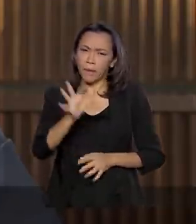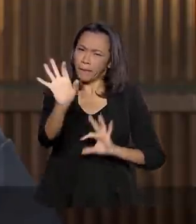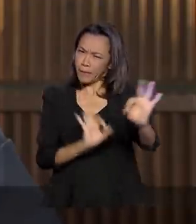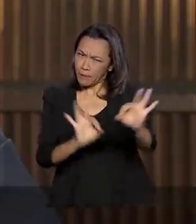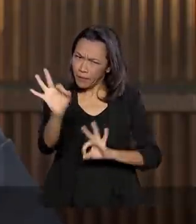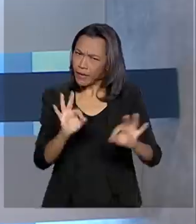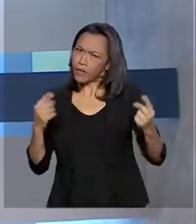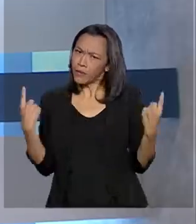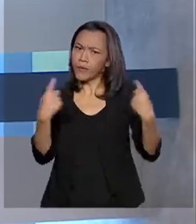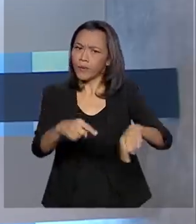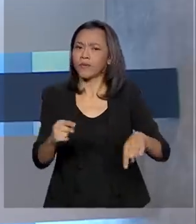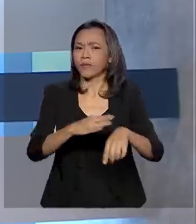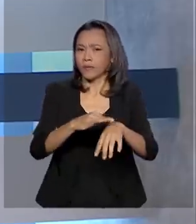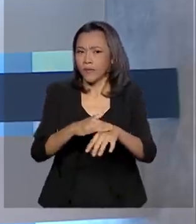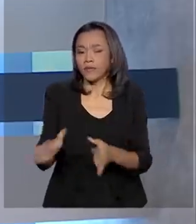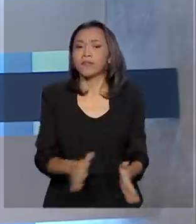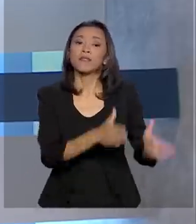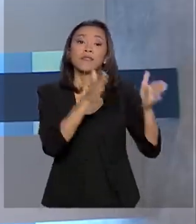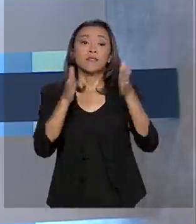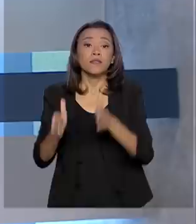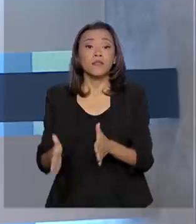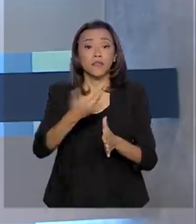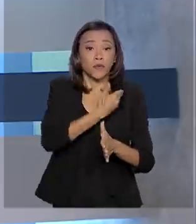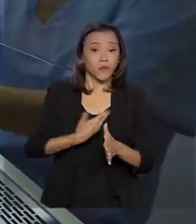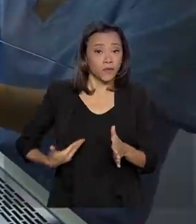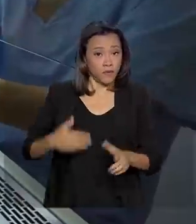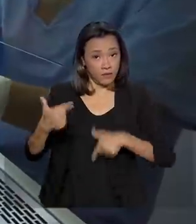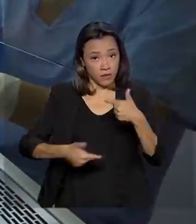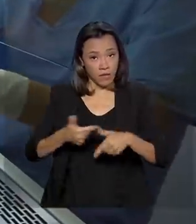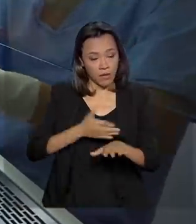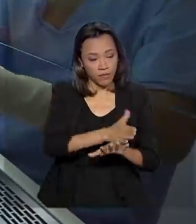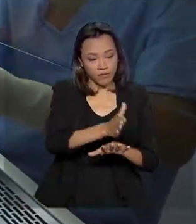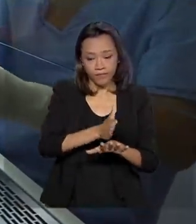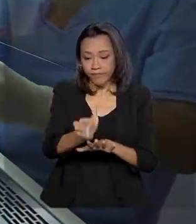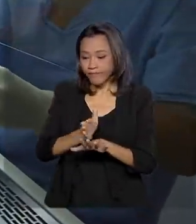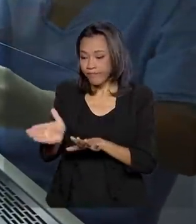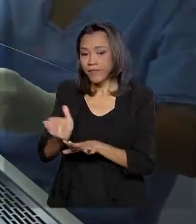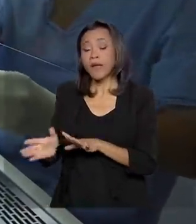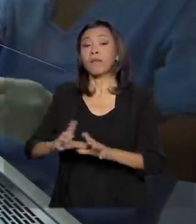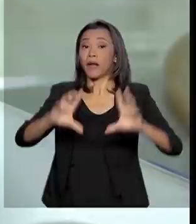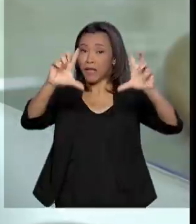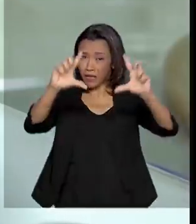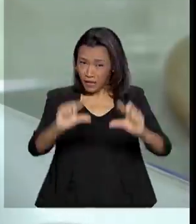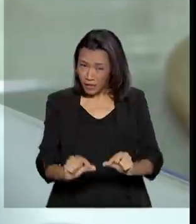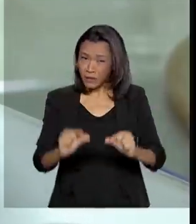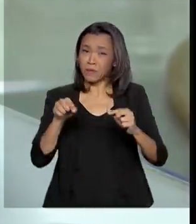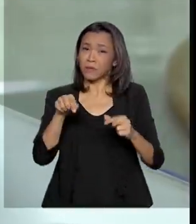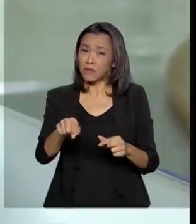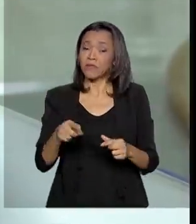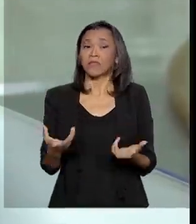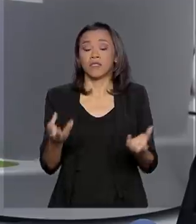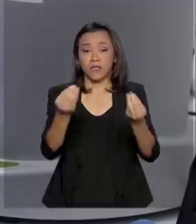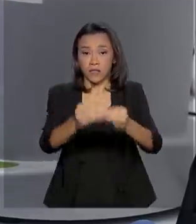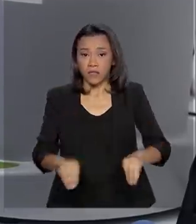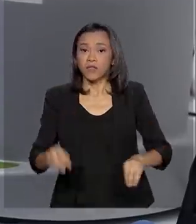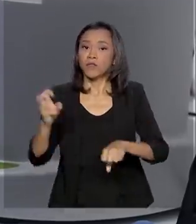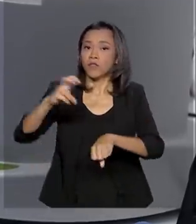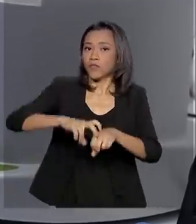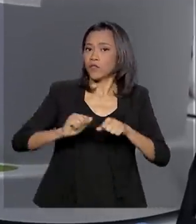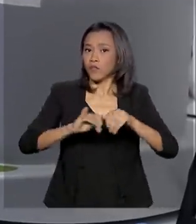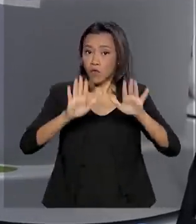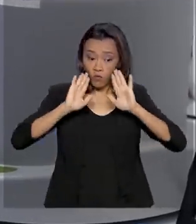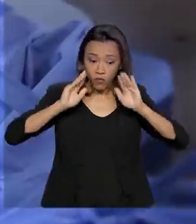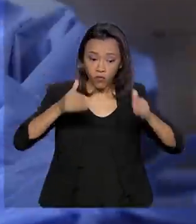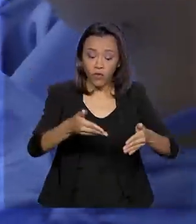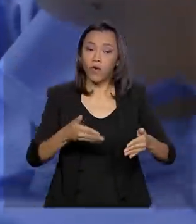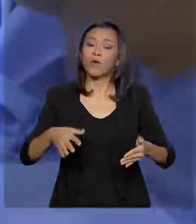enfrentar a doença. Governo trabalha em várias frentes para reduzir os impactos do coronavírus, com foco na atenção primária e